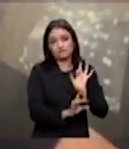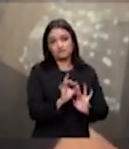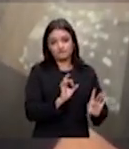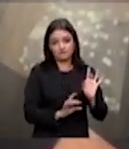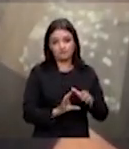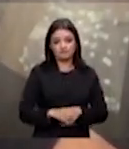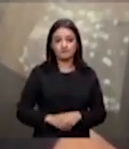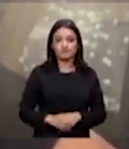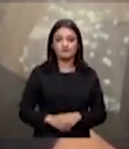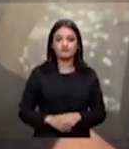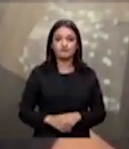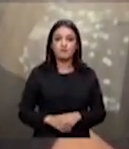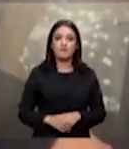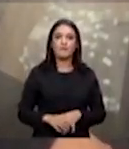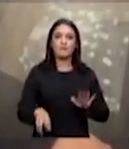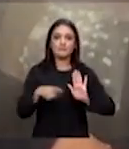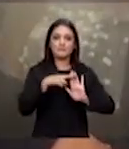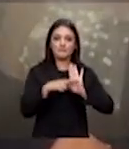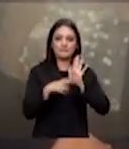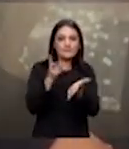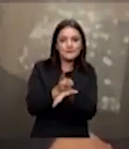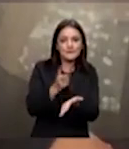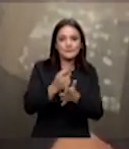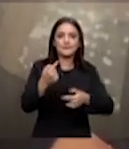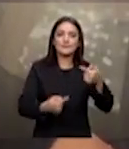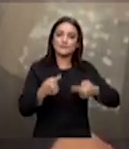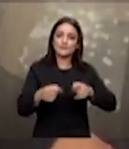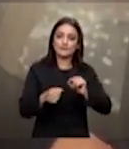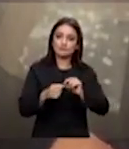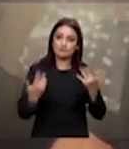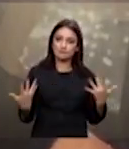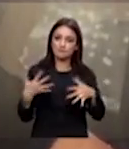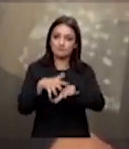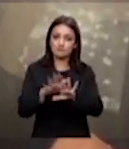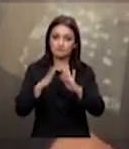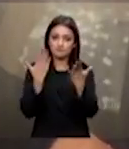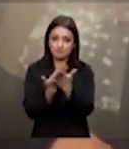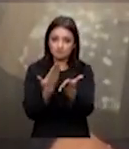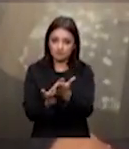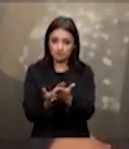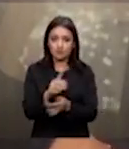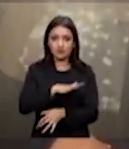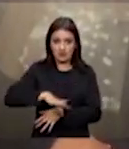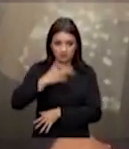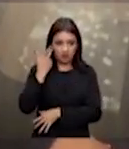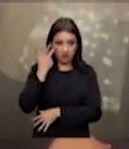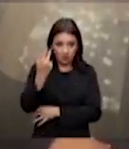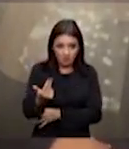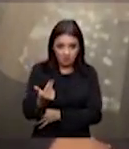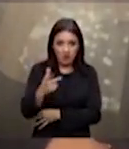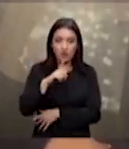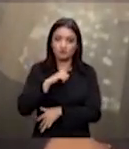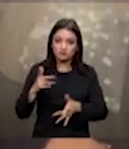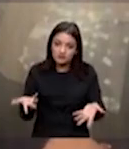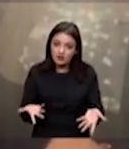e sim a regra é manter o princípio de inclusão escolar ou seja escolarizar a classe comum investir na